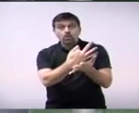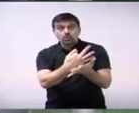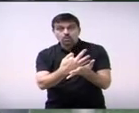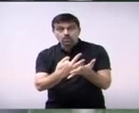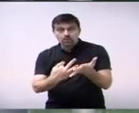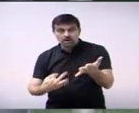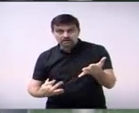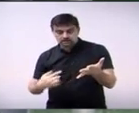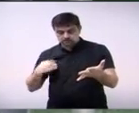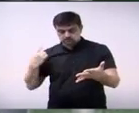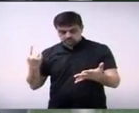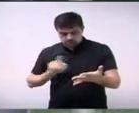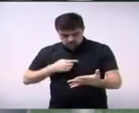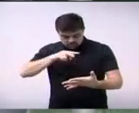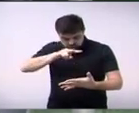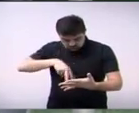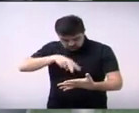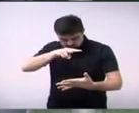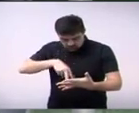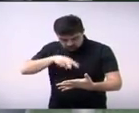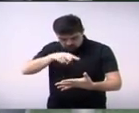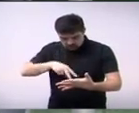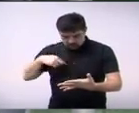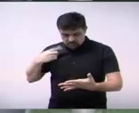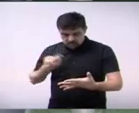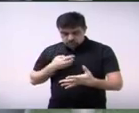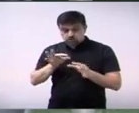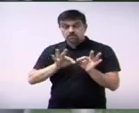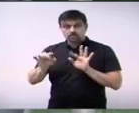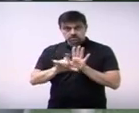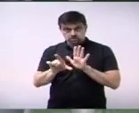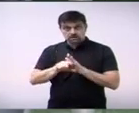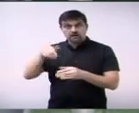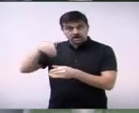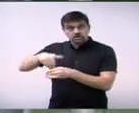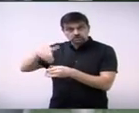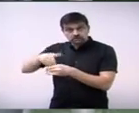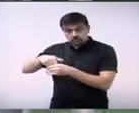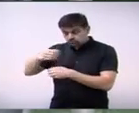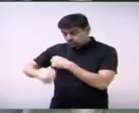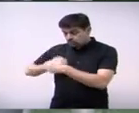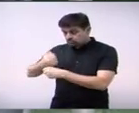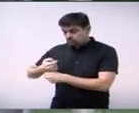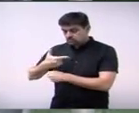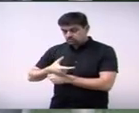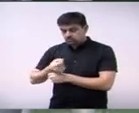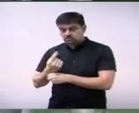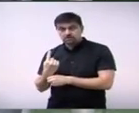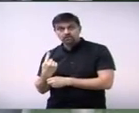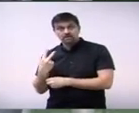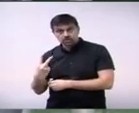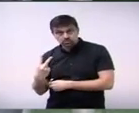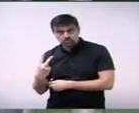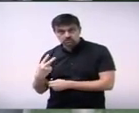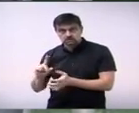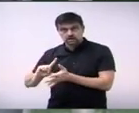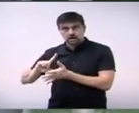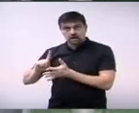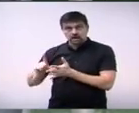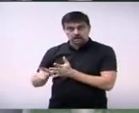2012, nós votamos uma pele ao projeto de lei em 2012, que se transformou na lei complementar